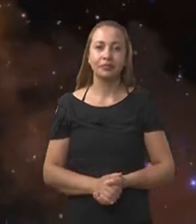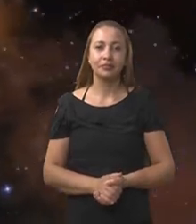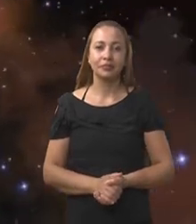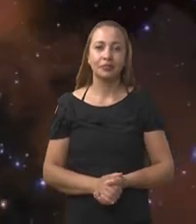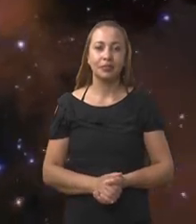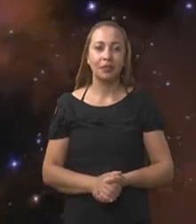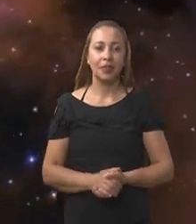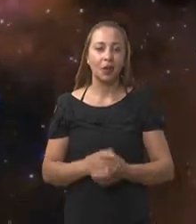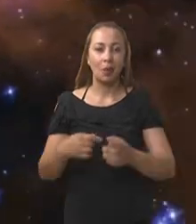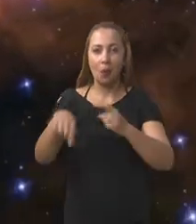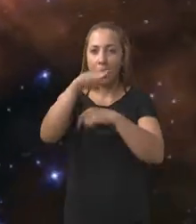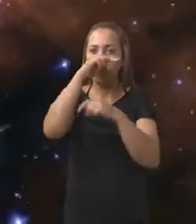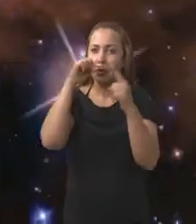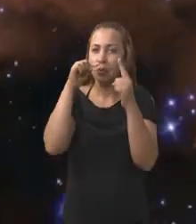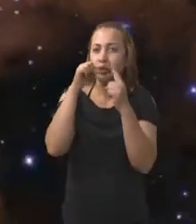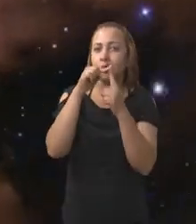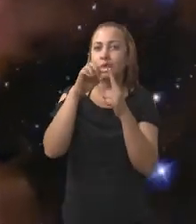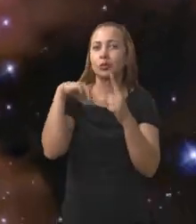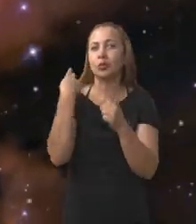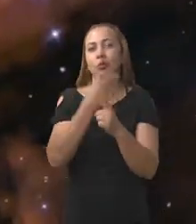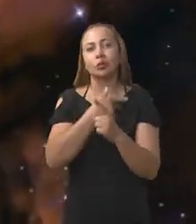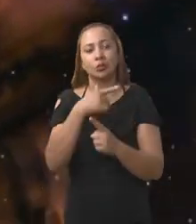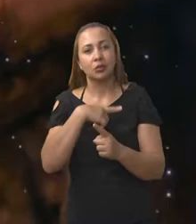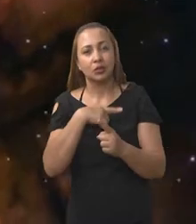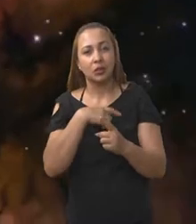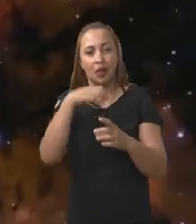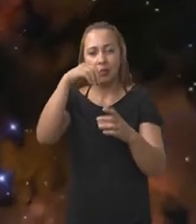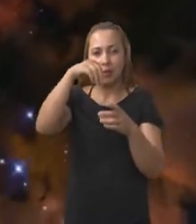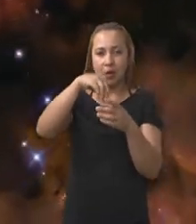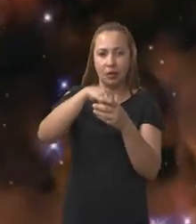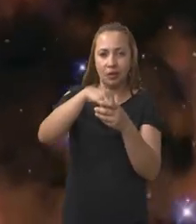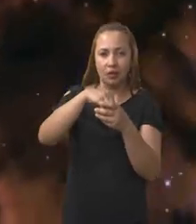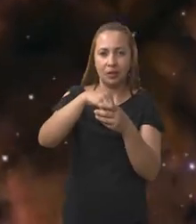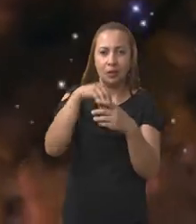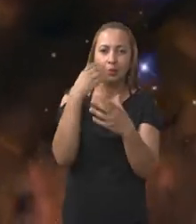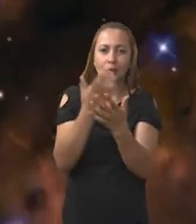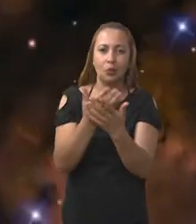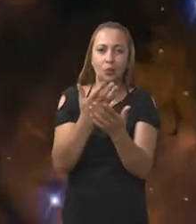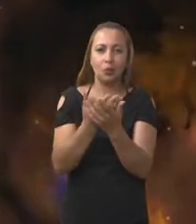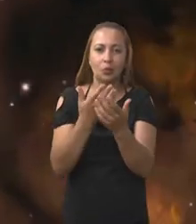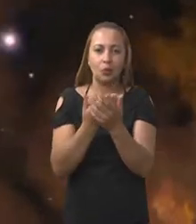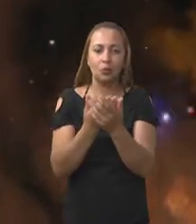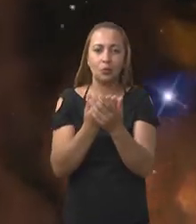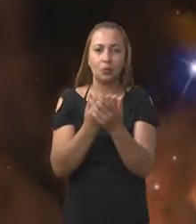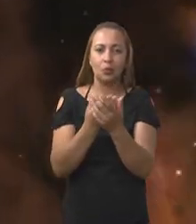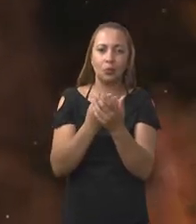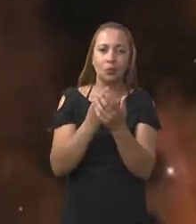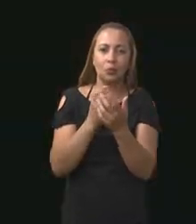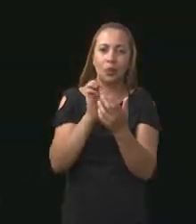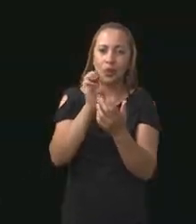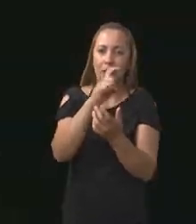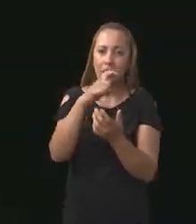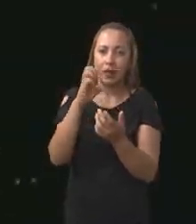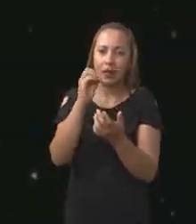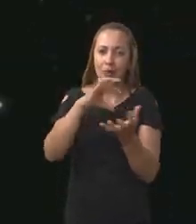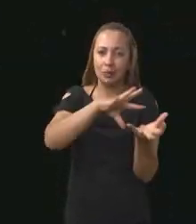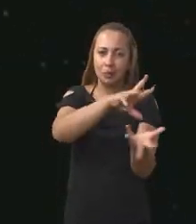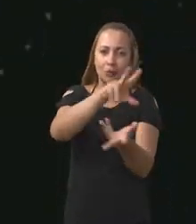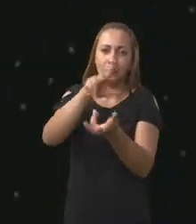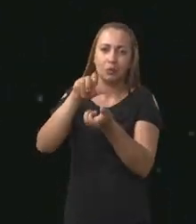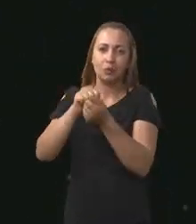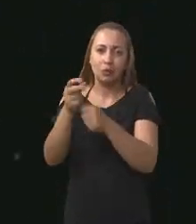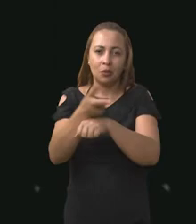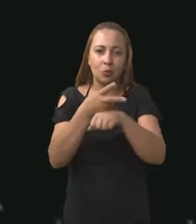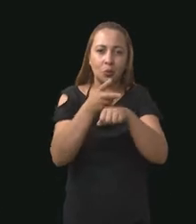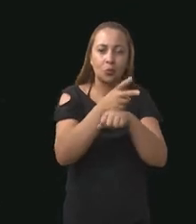O objetivo que nós temos dentro do estudo da exoplanetologia, dentro da busca por